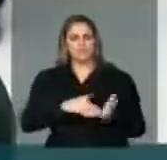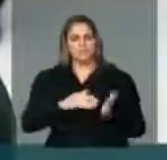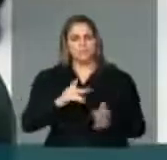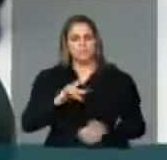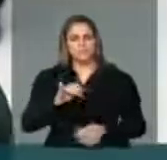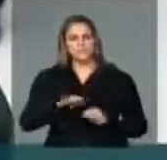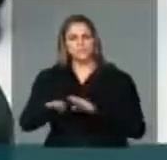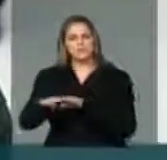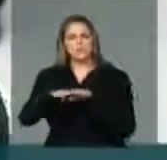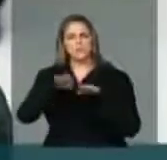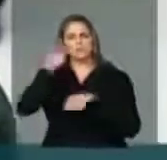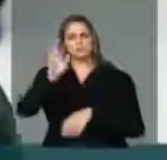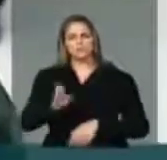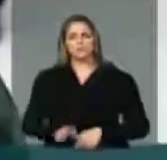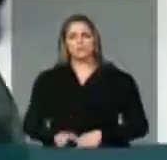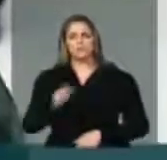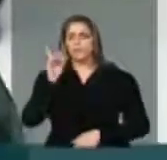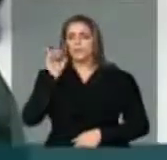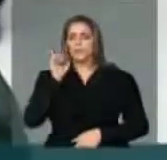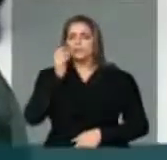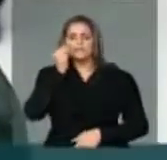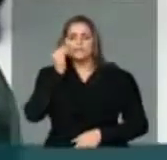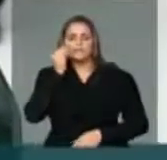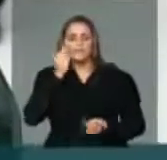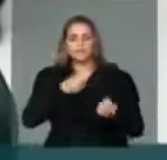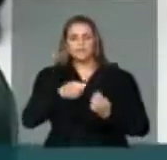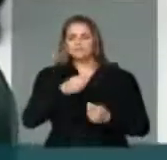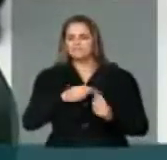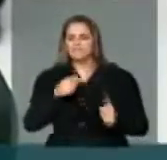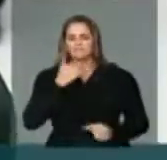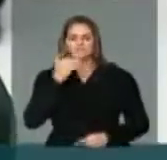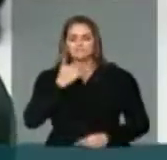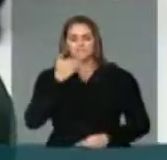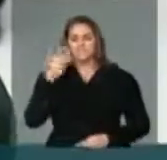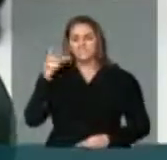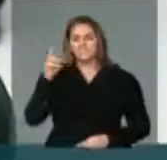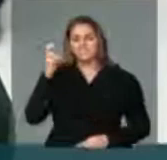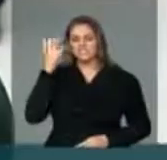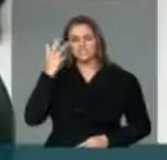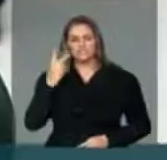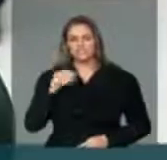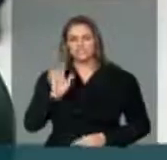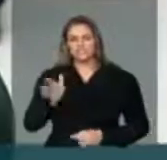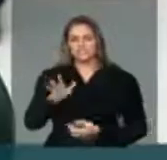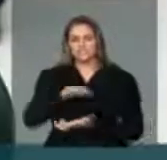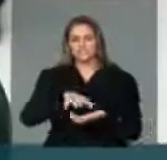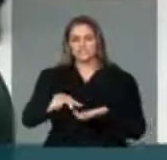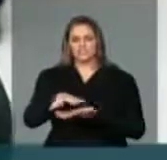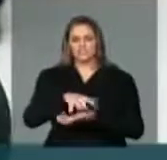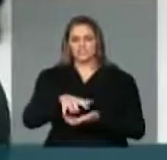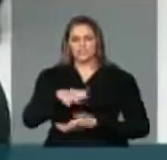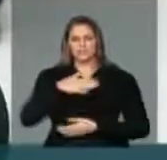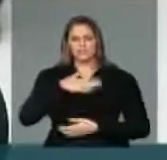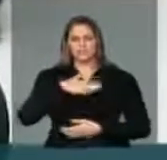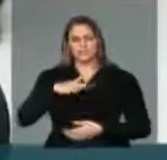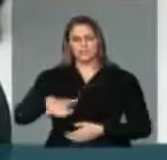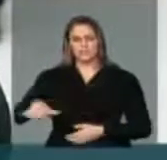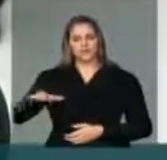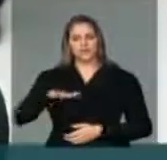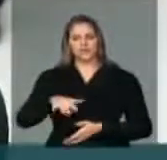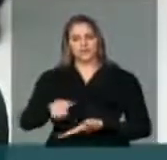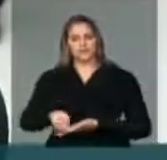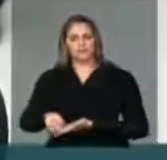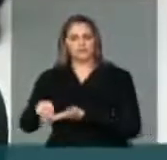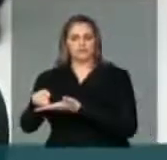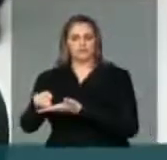Então, ontem houve uma negociação que não chegou a lugar nenhum no estado do Pará, são 35 dias de greve, e eu me solidarizo à minha categoria de trabalhadores em